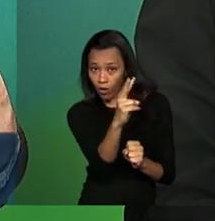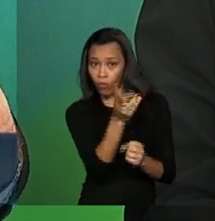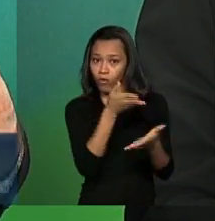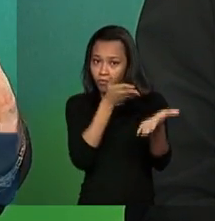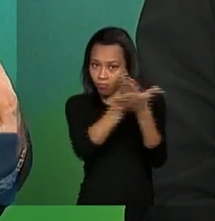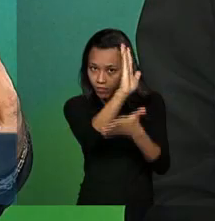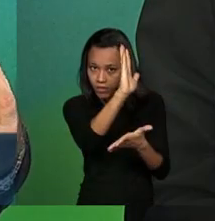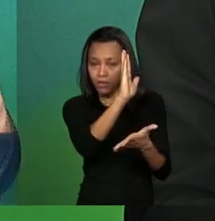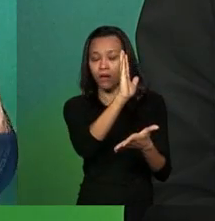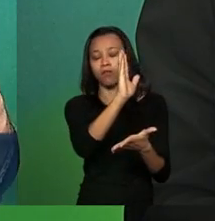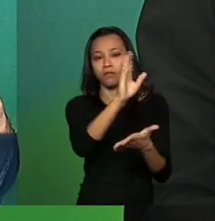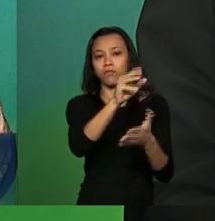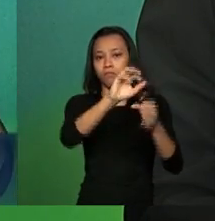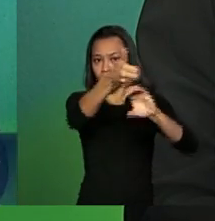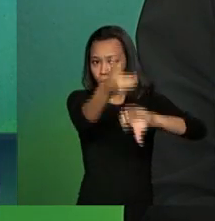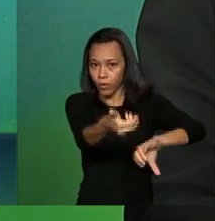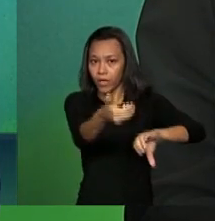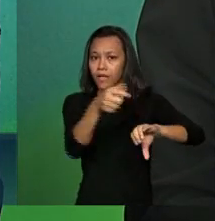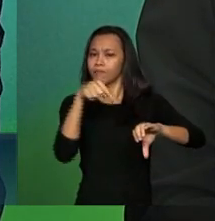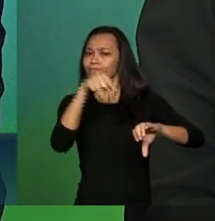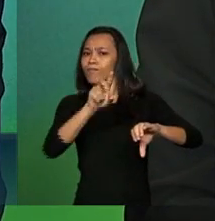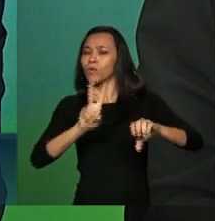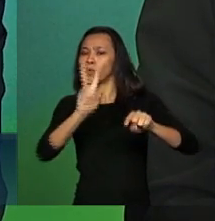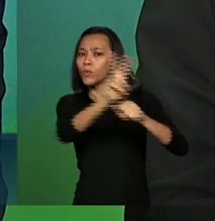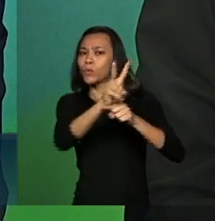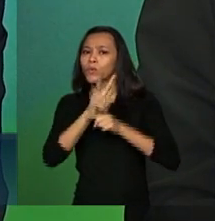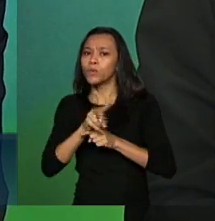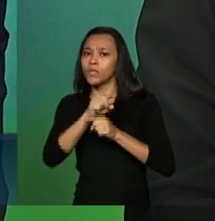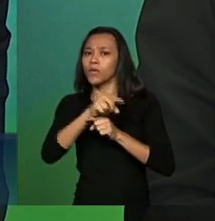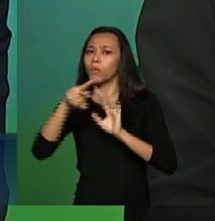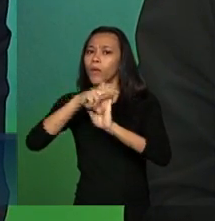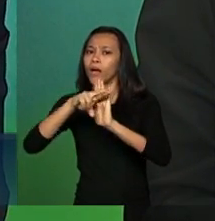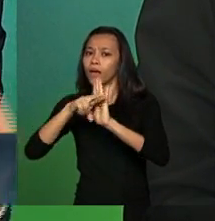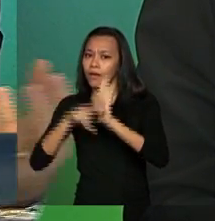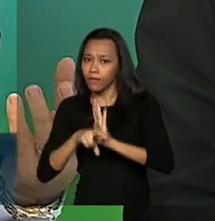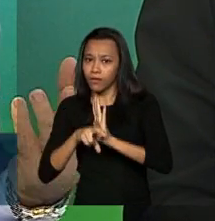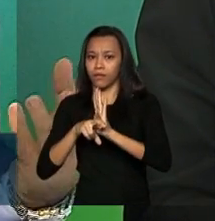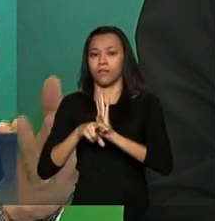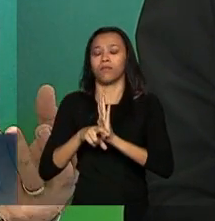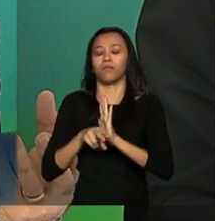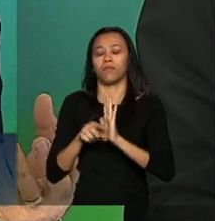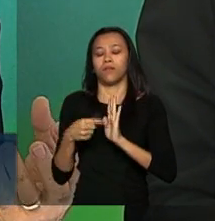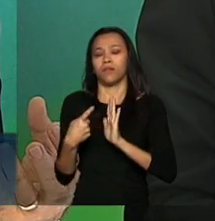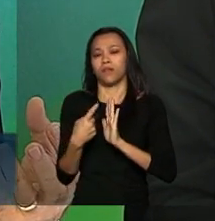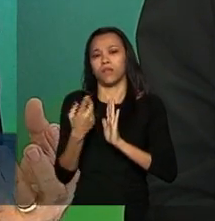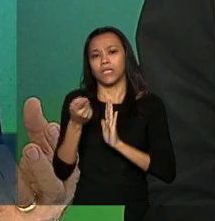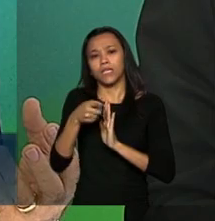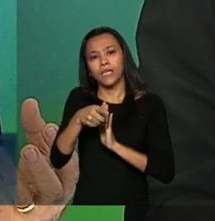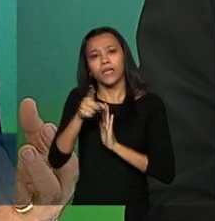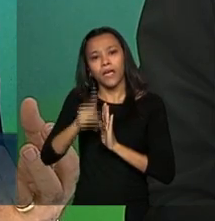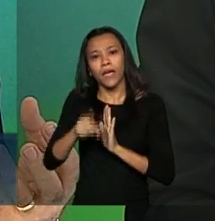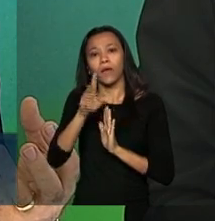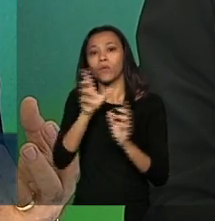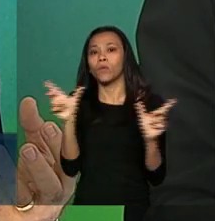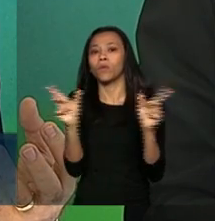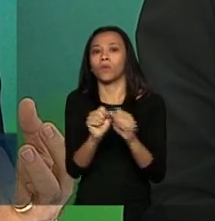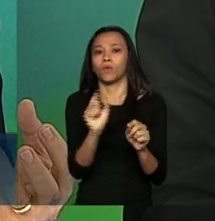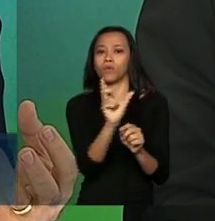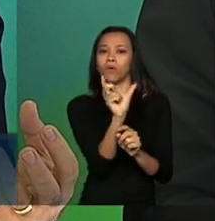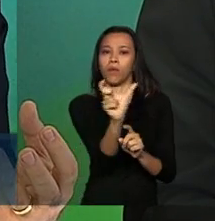com um critério de sustentabilidade, que é o que nós chamamos de progressividade.